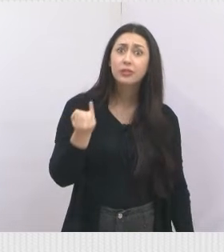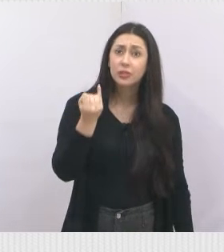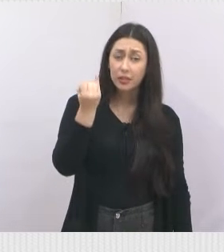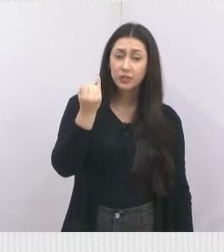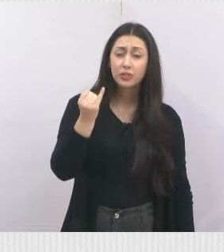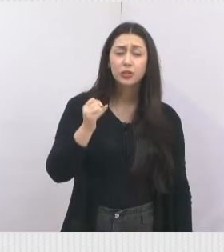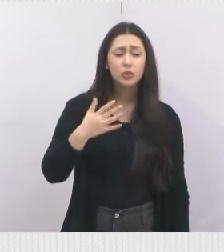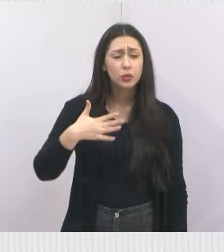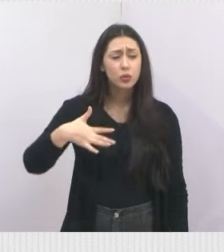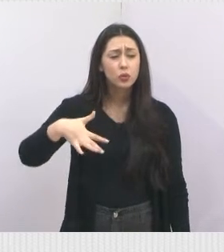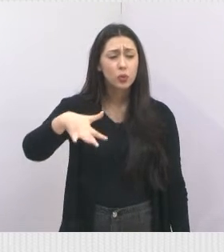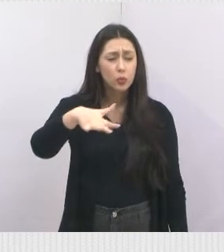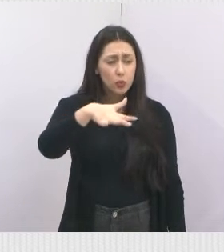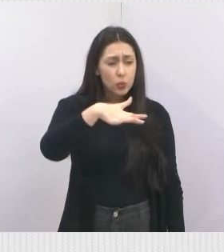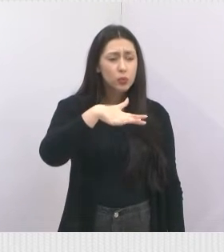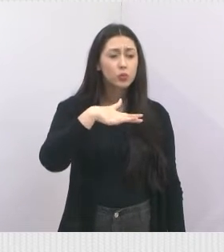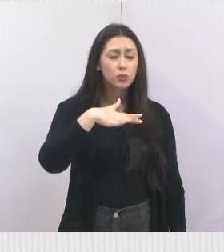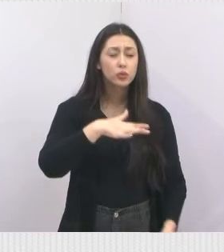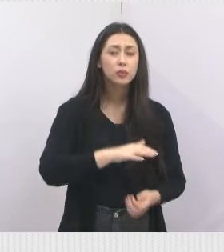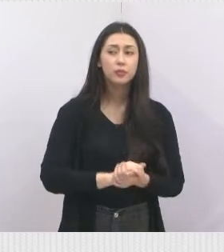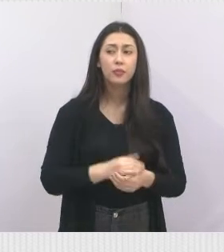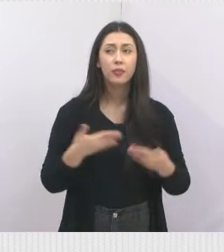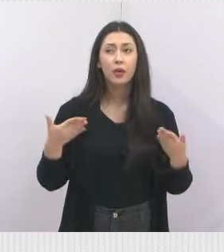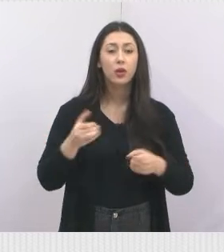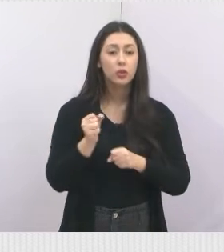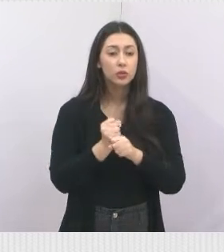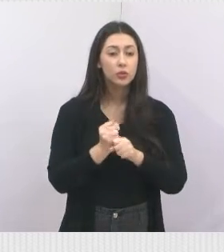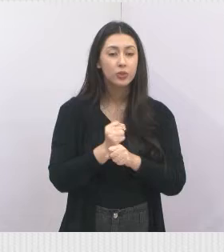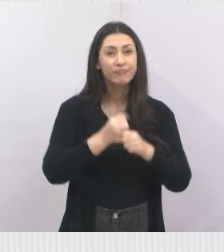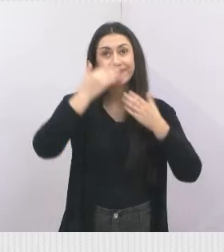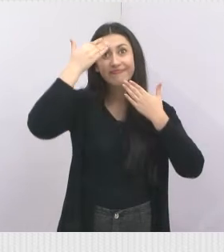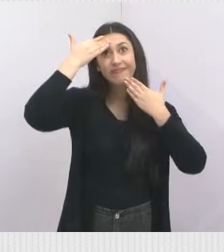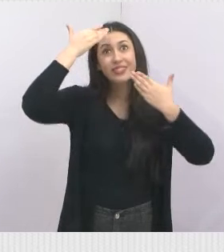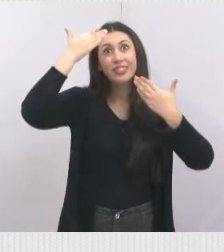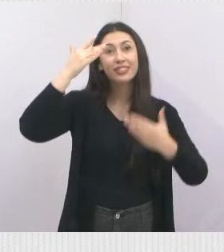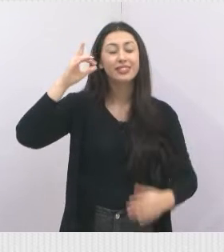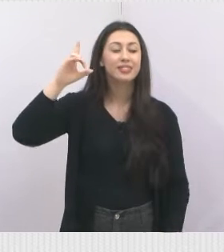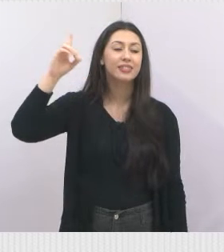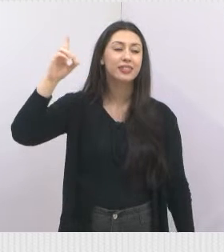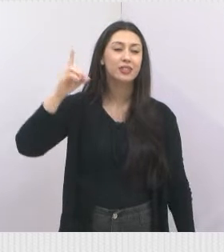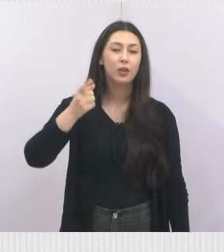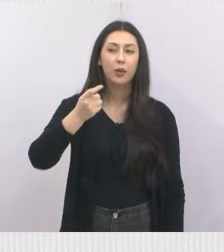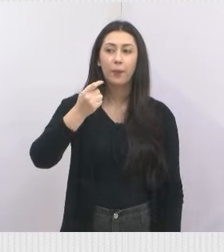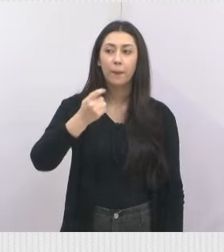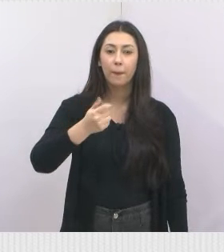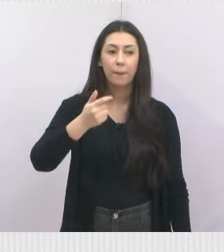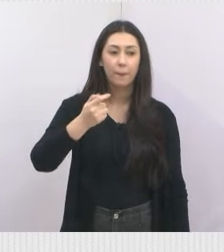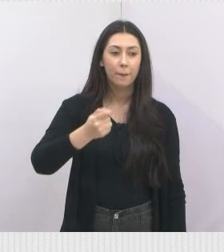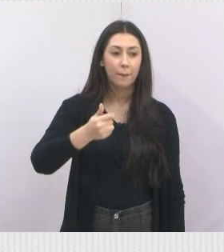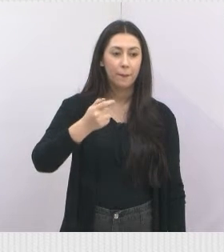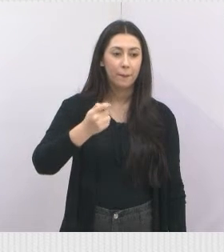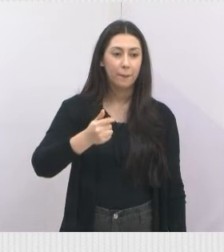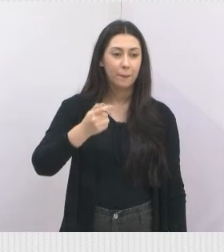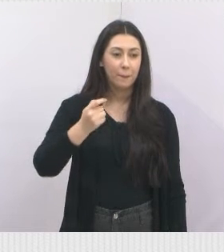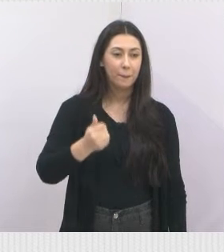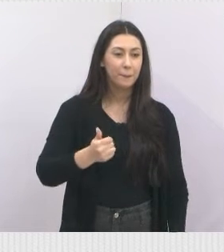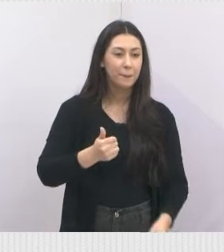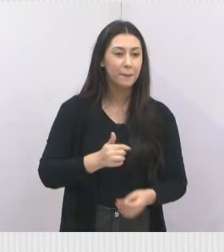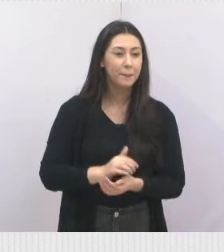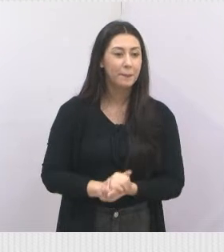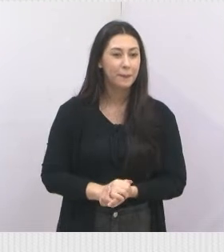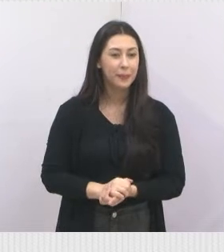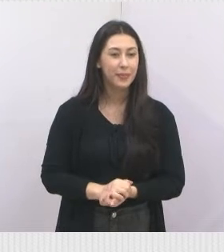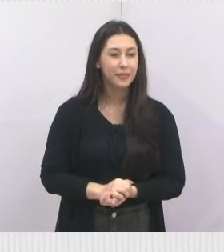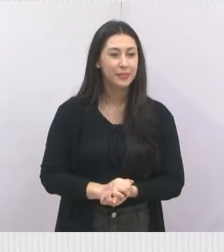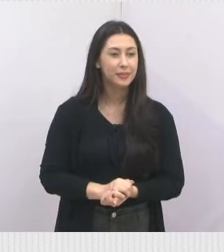para todos nós. E esse ano, gente, graças a Deus, foram pouquíssimas pessoas. O ano passado foi um ano que,